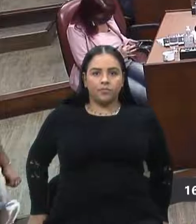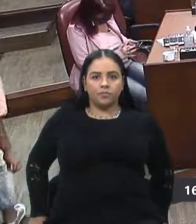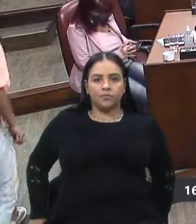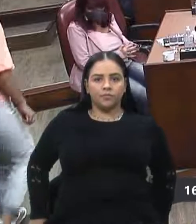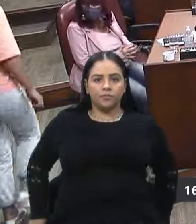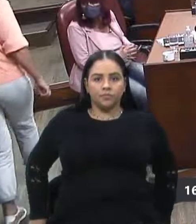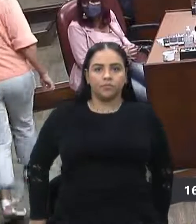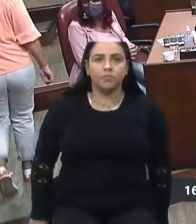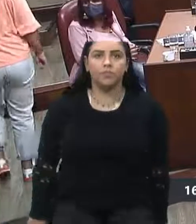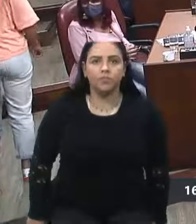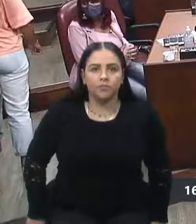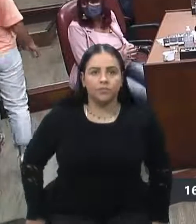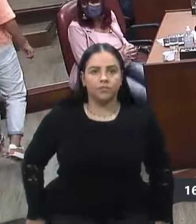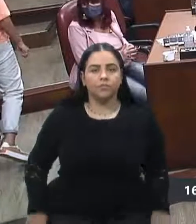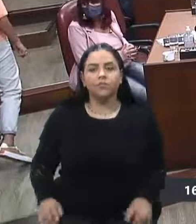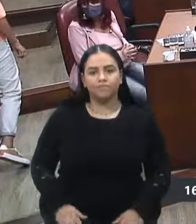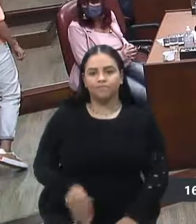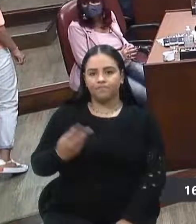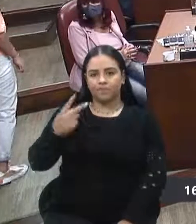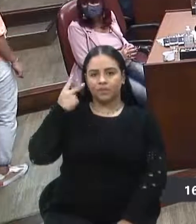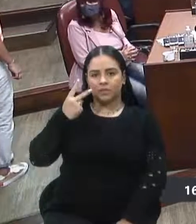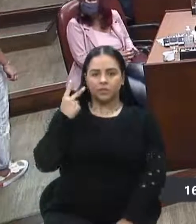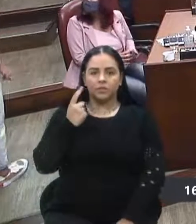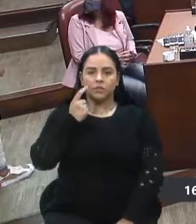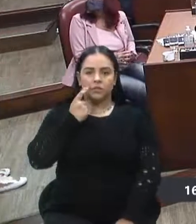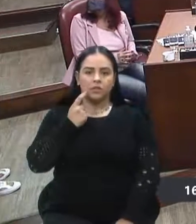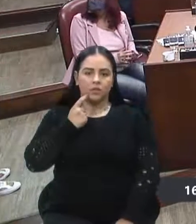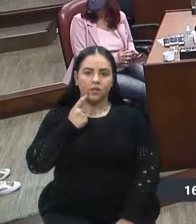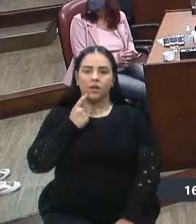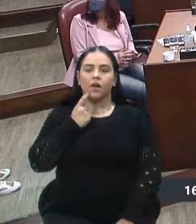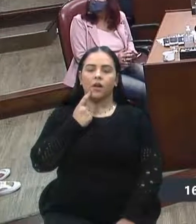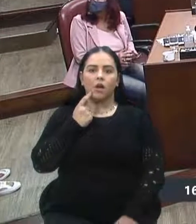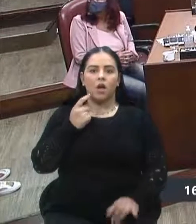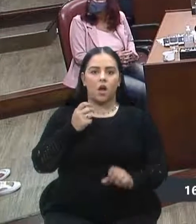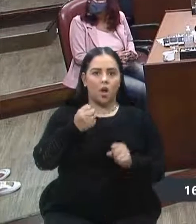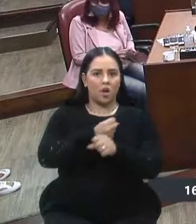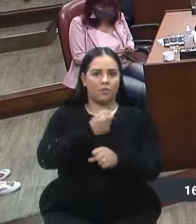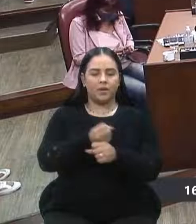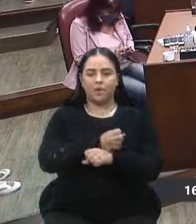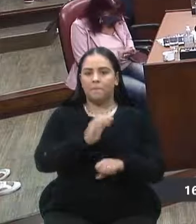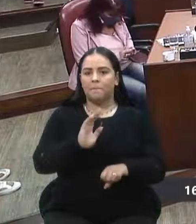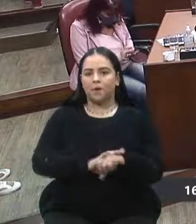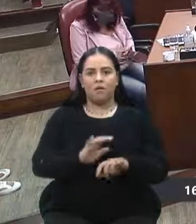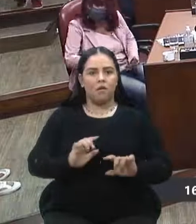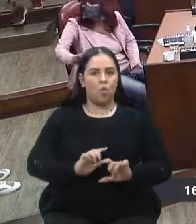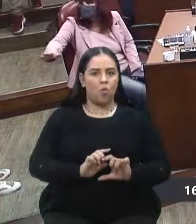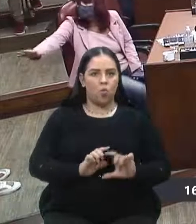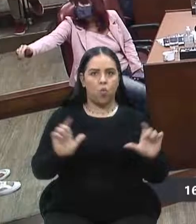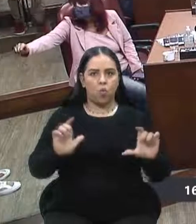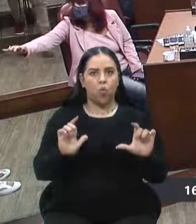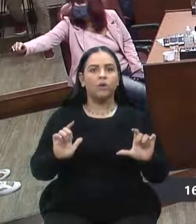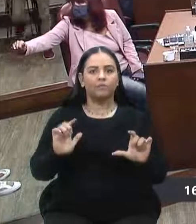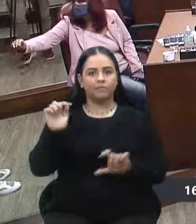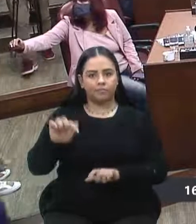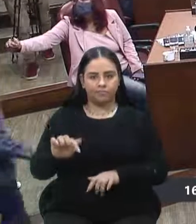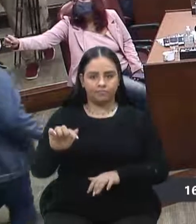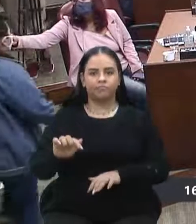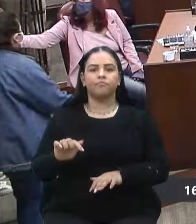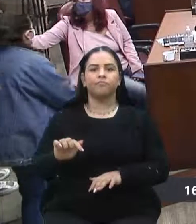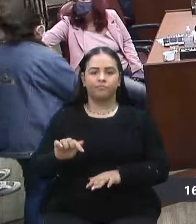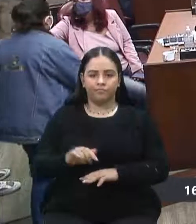vai ver. E é extremamente importante debater todos os pontos dessa grande obra.